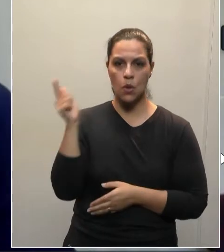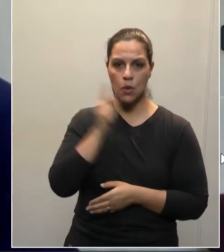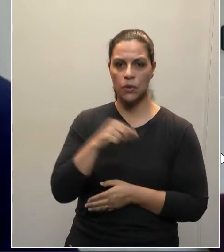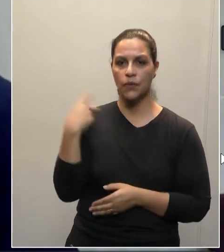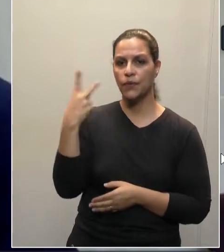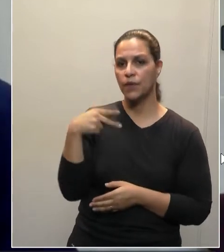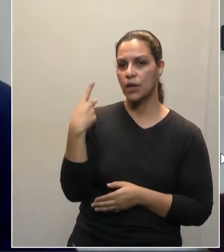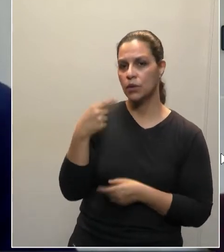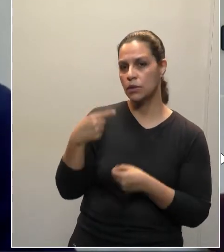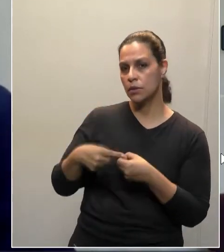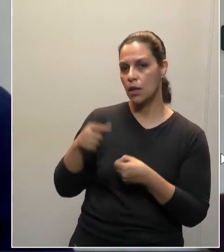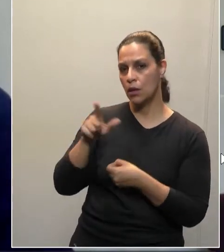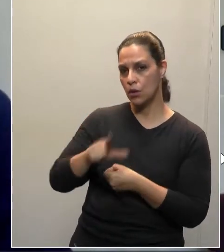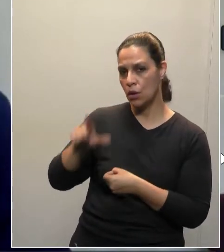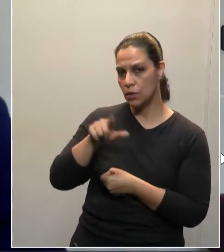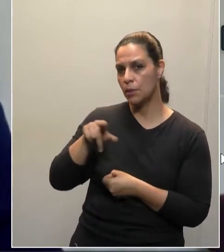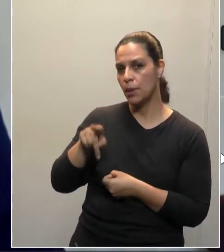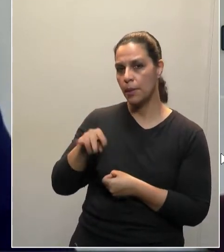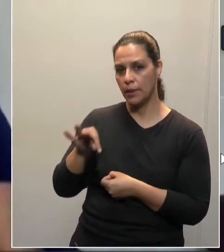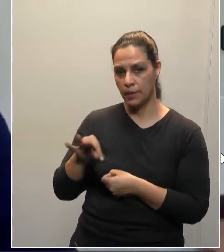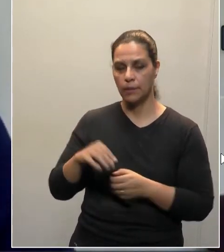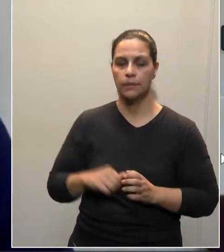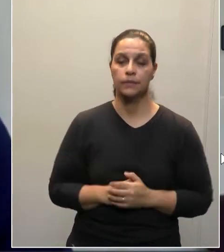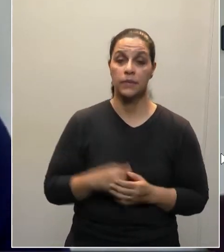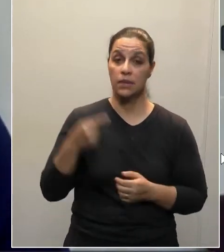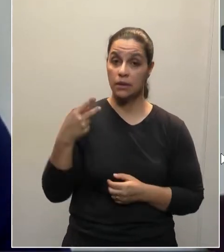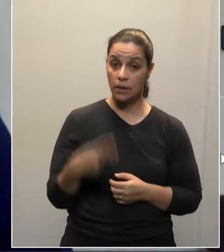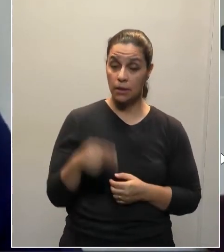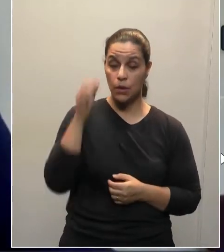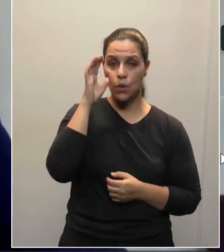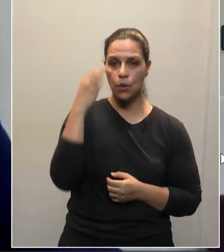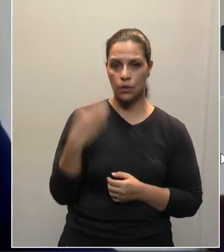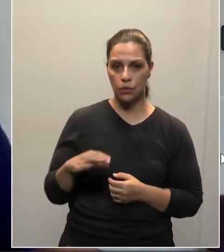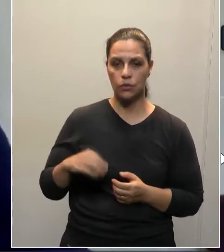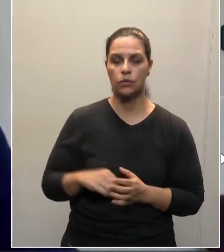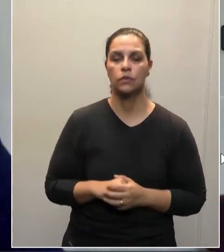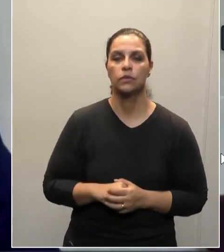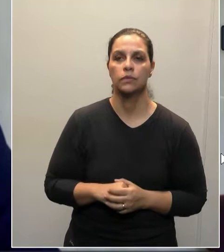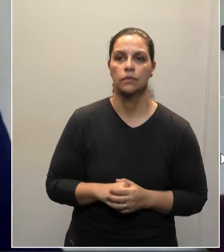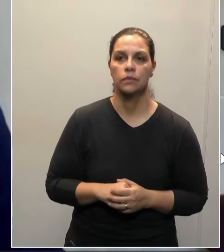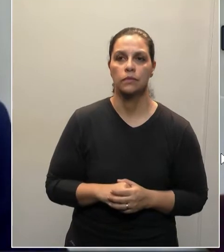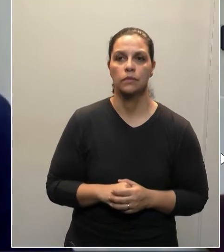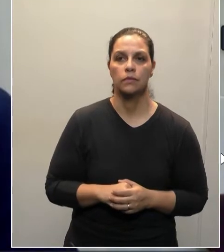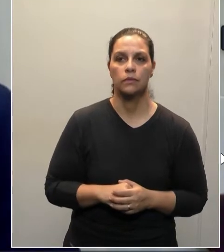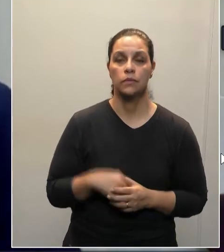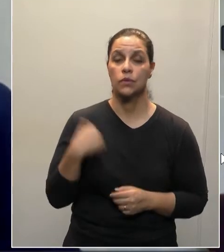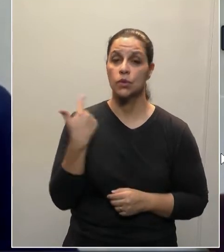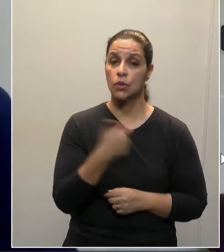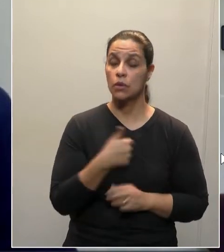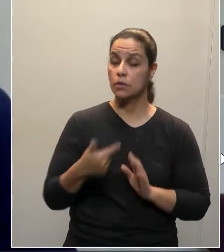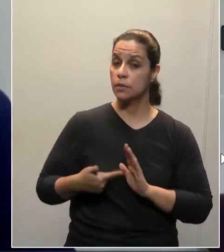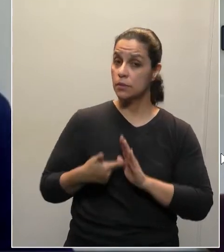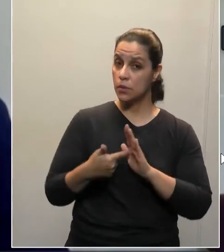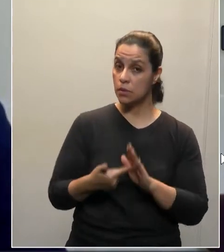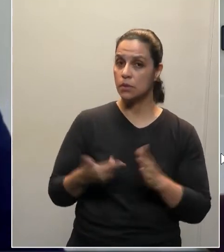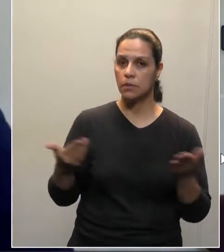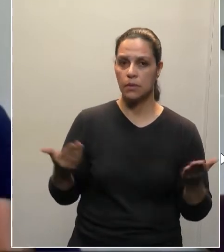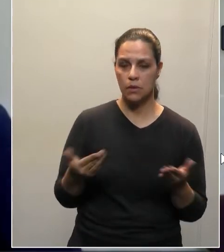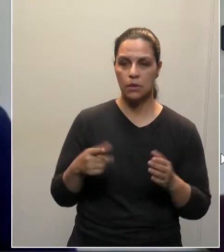eleita vereadora do Estado de Londrina pela parte dos Trabalhadores. E aqui em Curitiba, nós destacamos